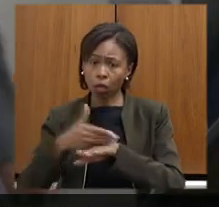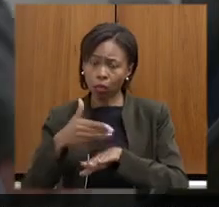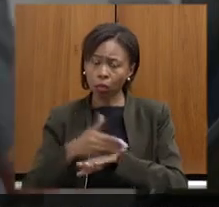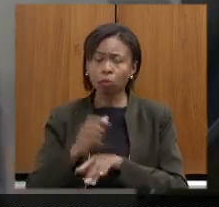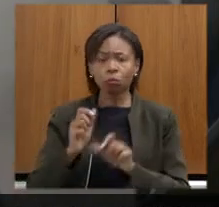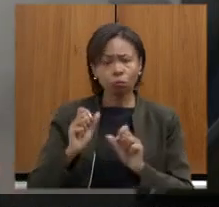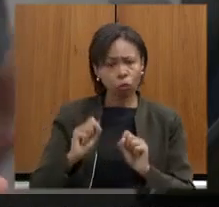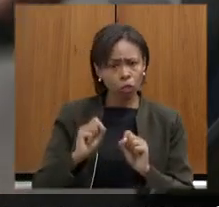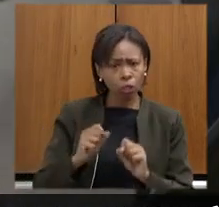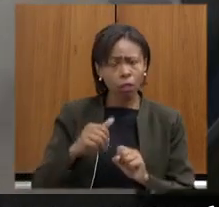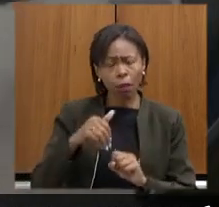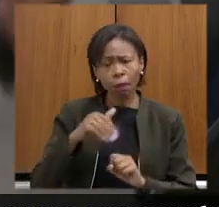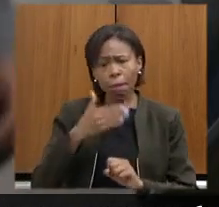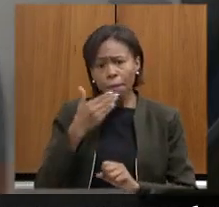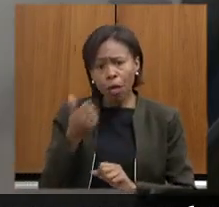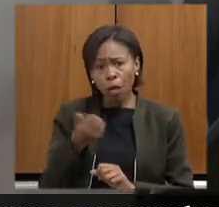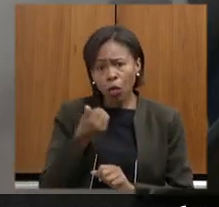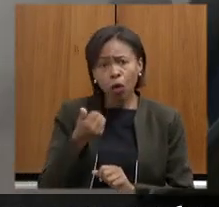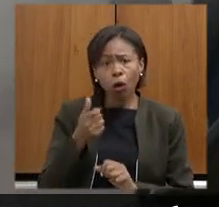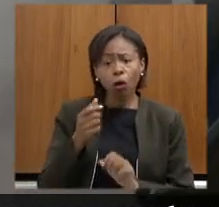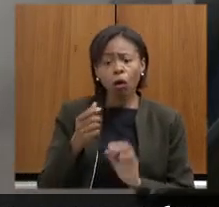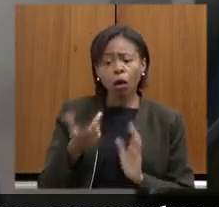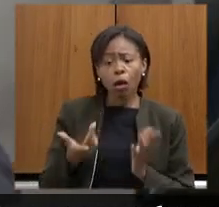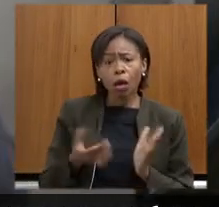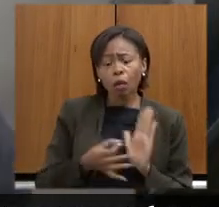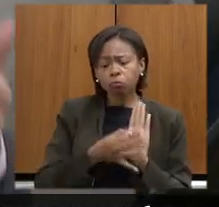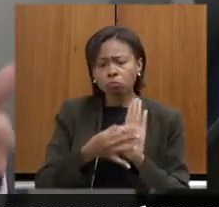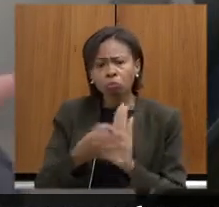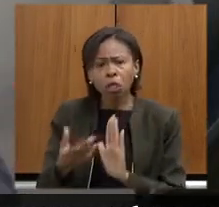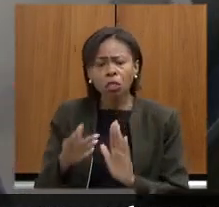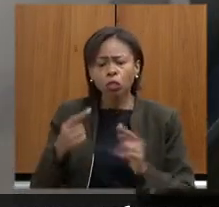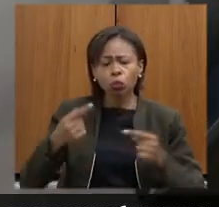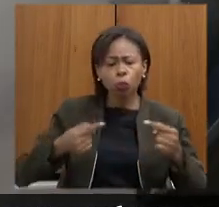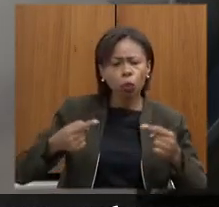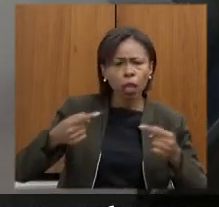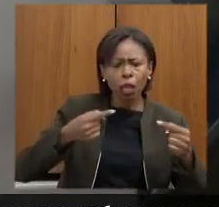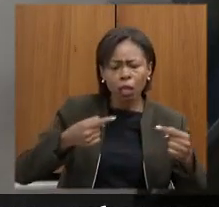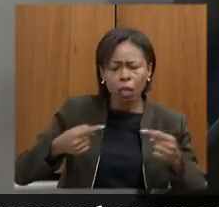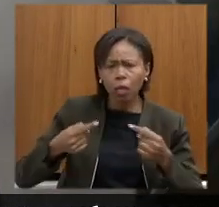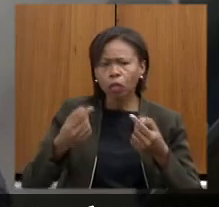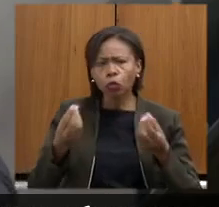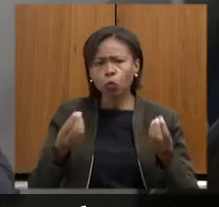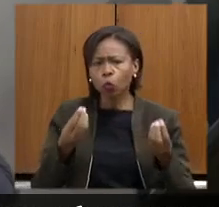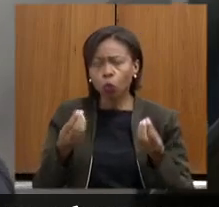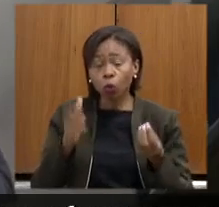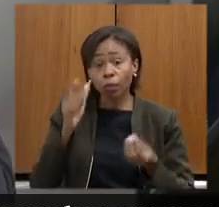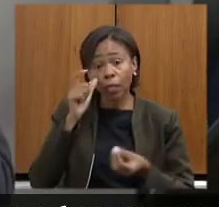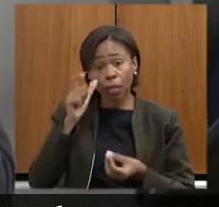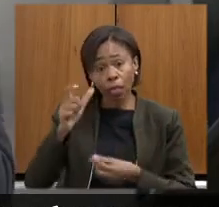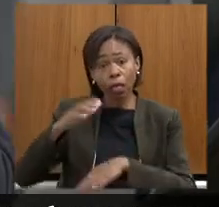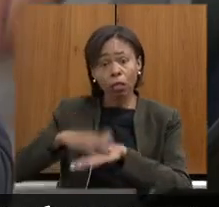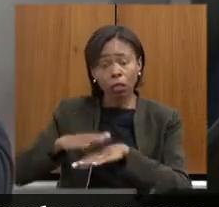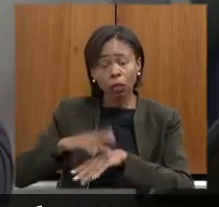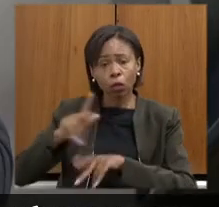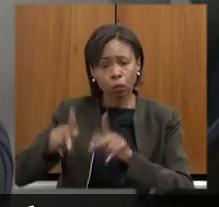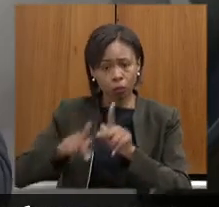levantamento político das intervenções do desdobramento político do interesse da população